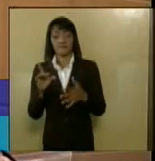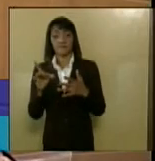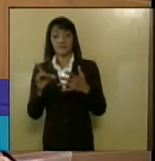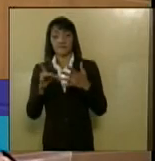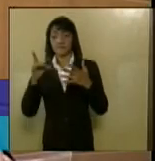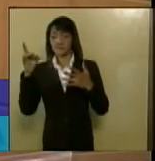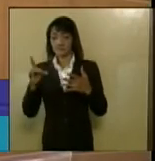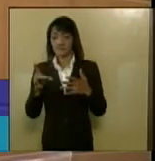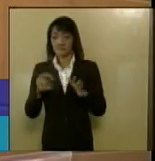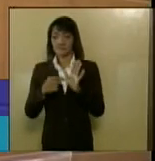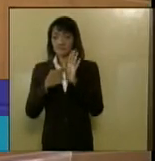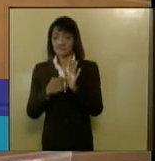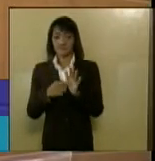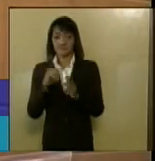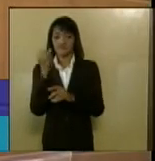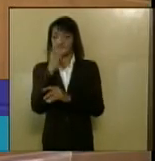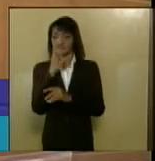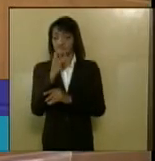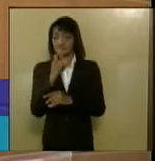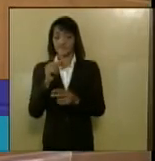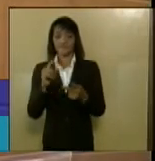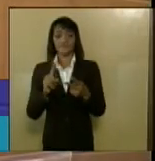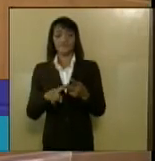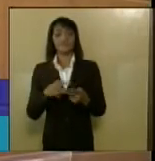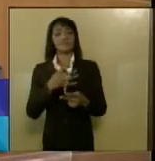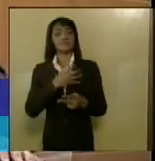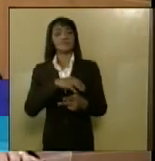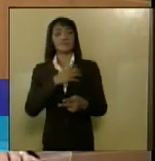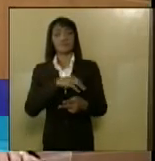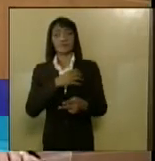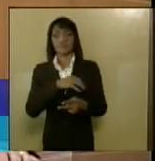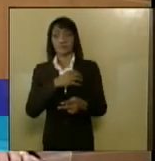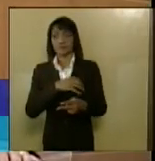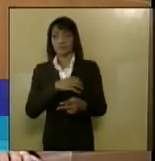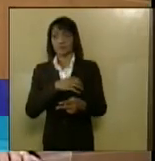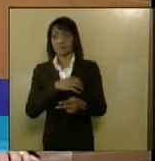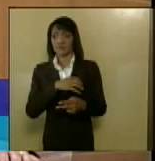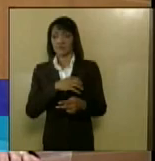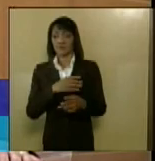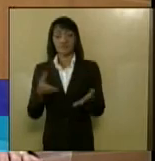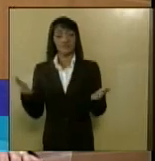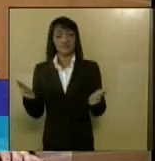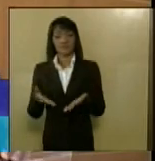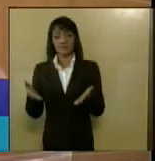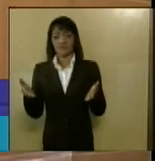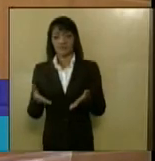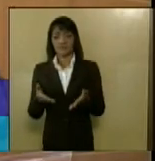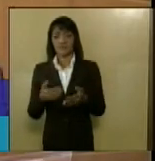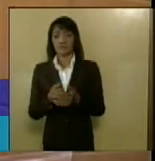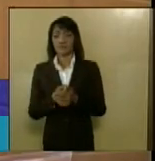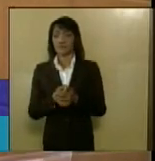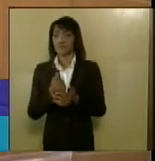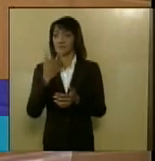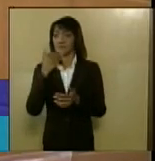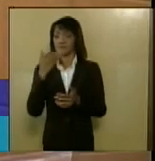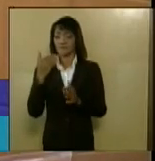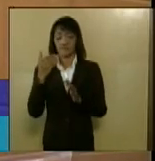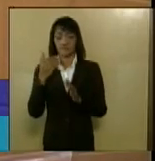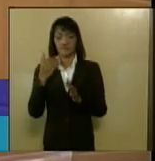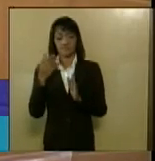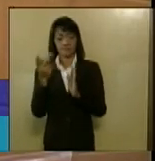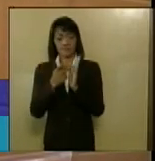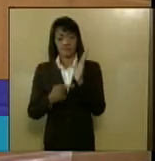fotovoltaica, a Bahia, licitando agora o maior projeto